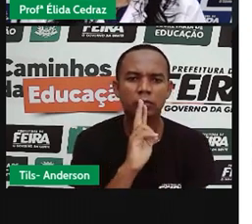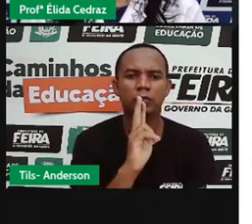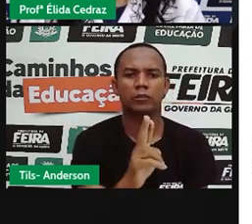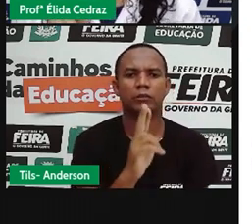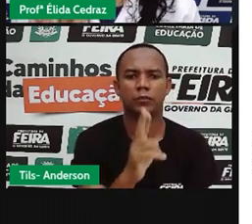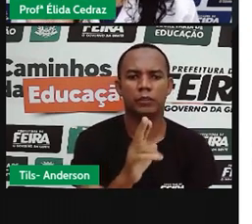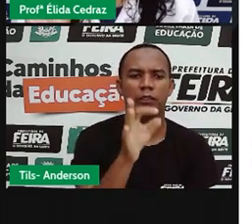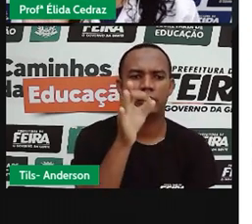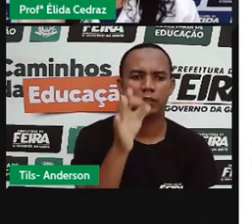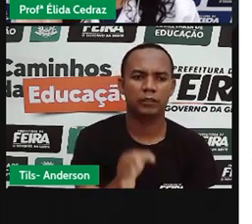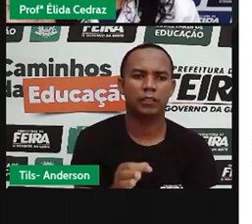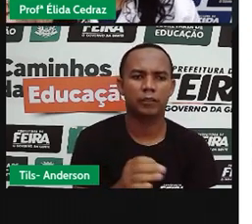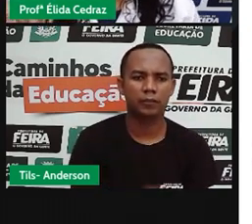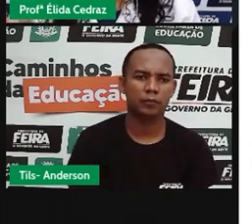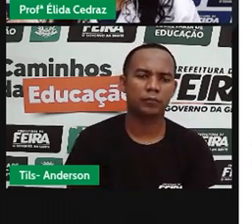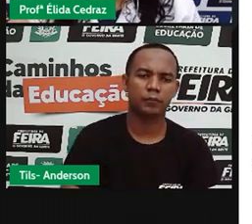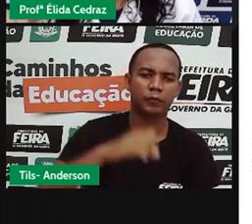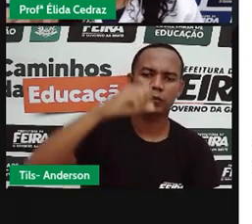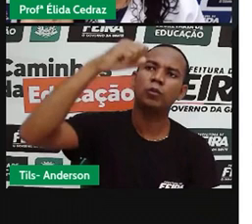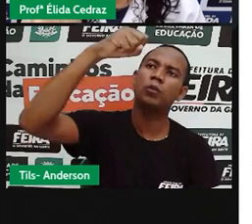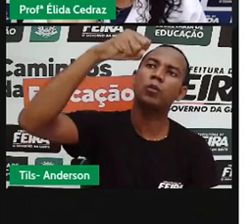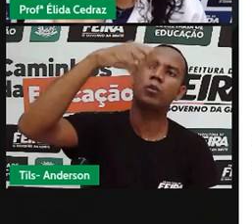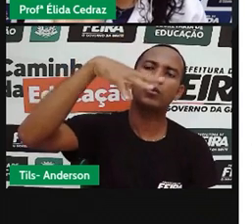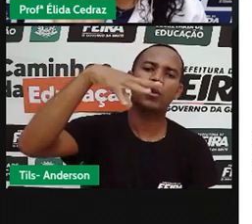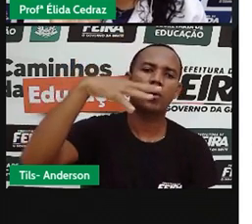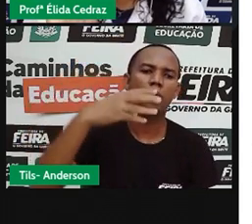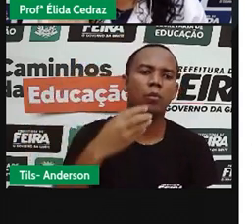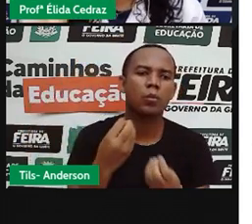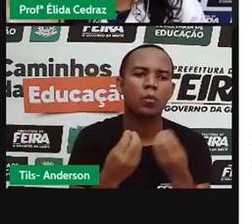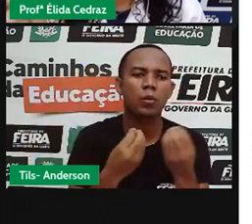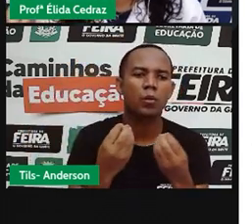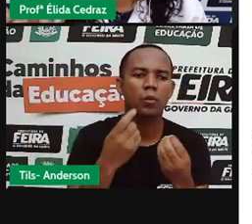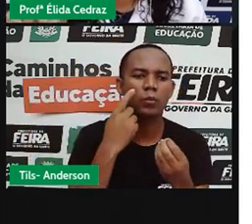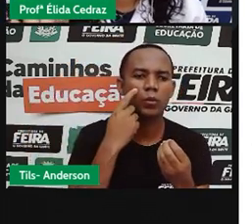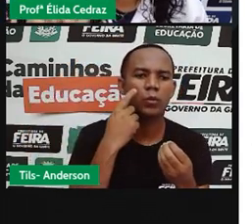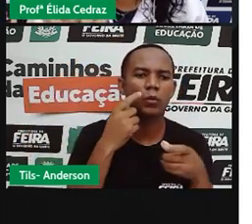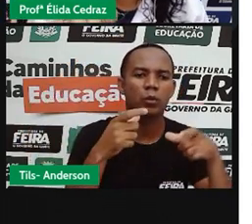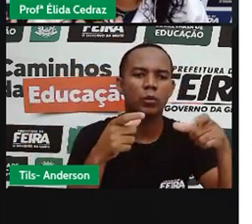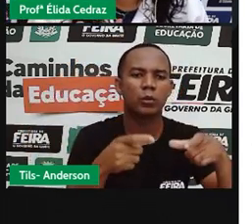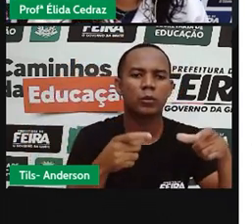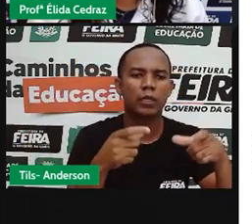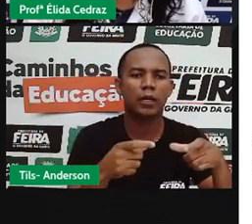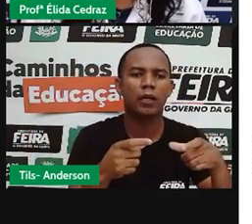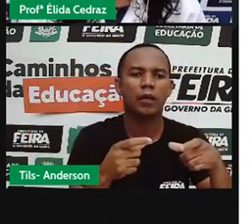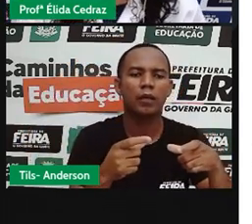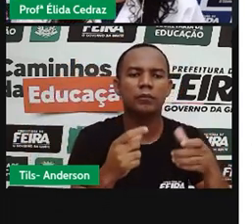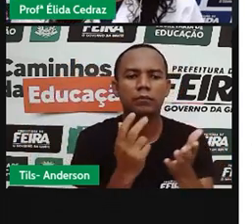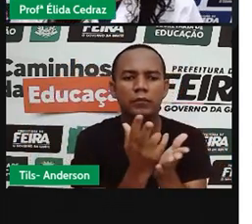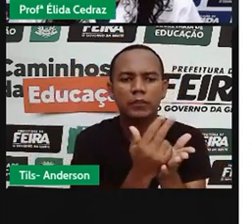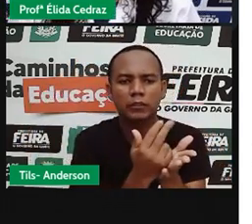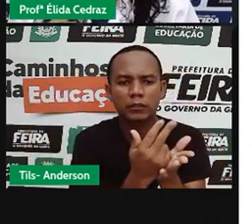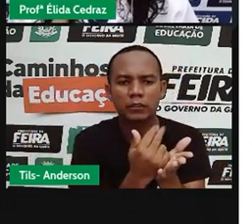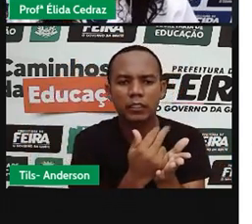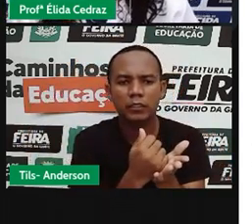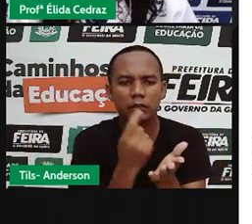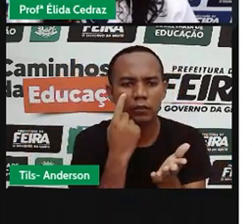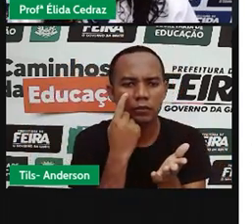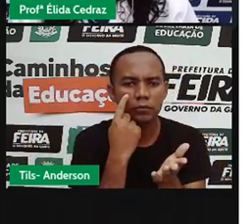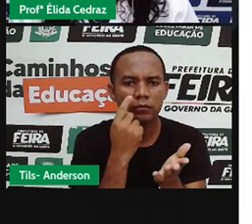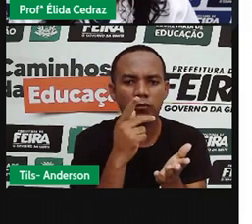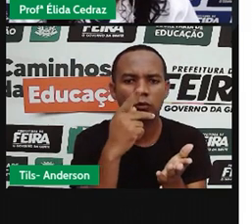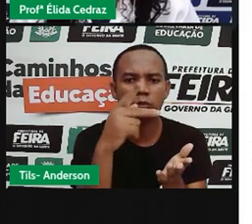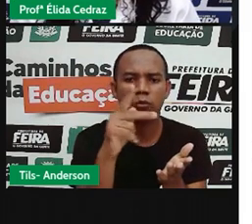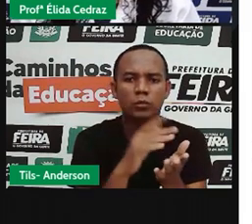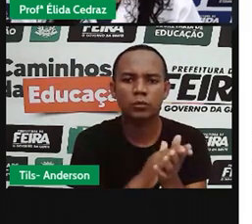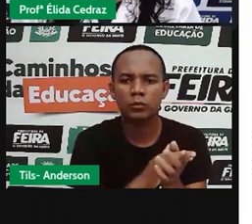acordo com o sol, como o sol está na figura. Mas se a sua atividade